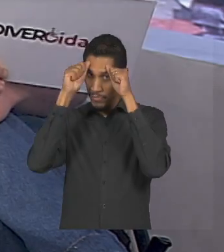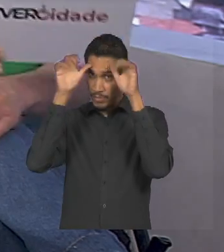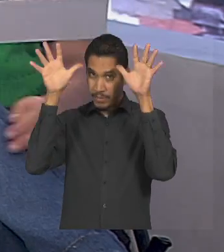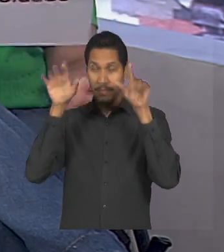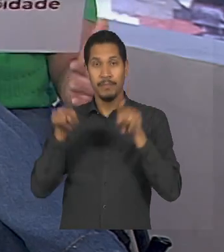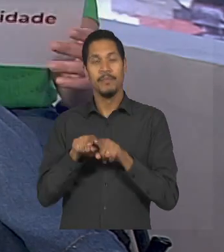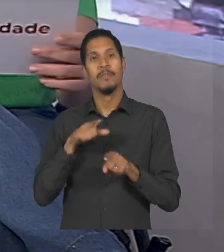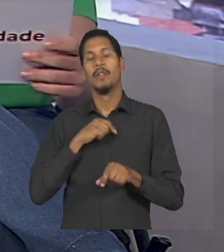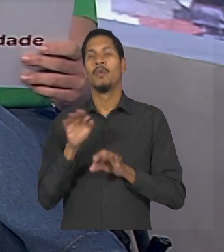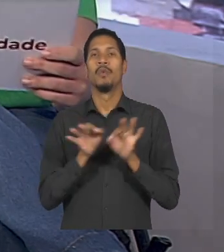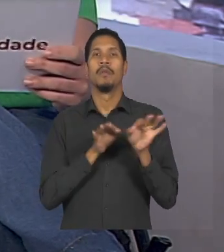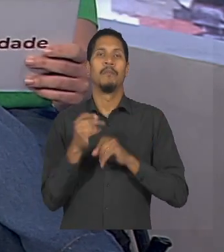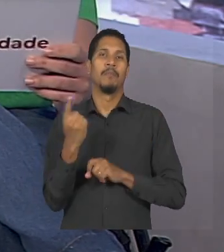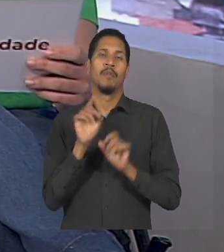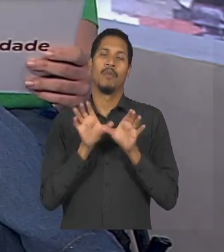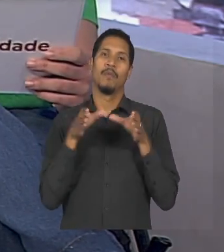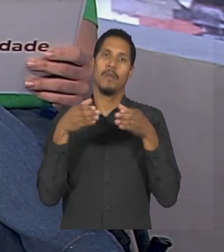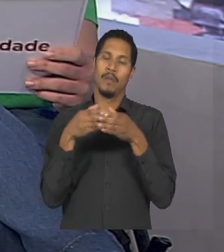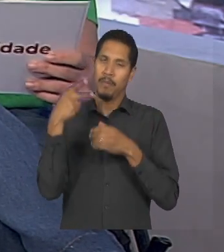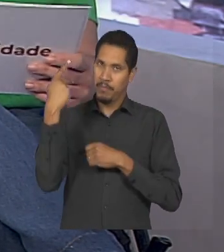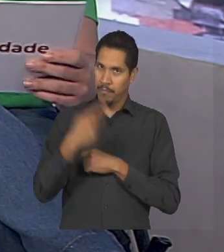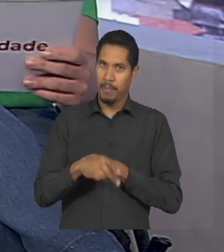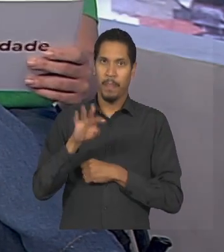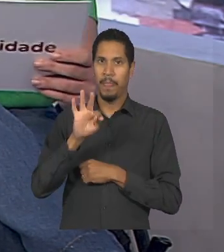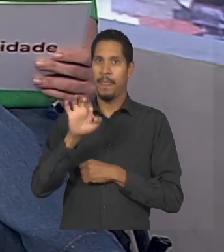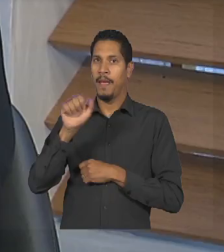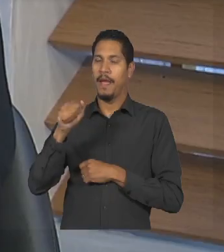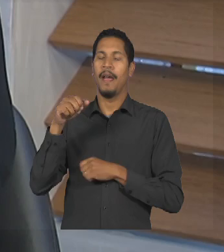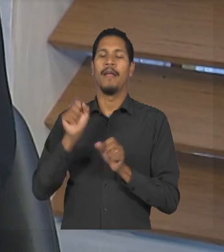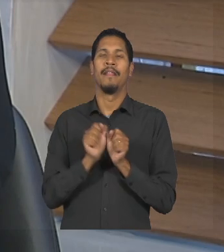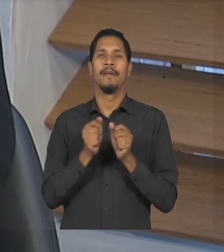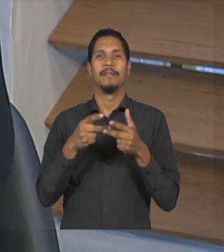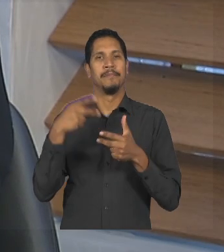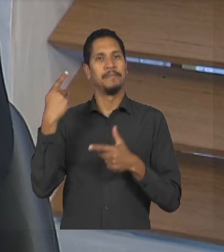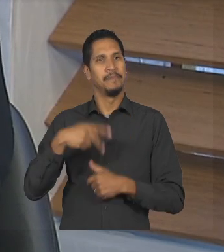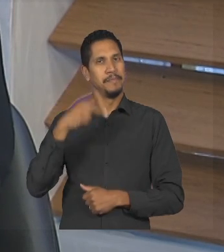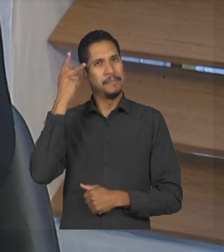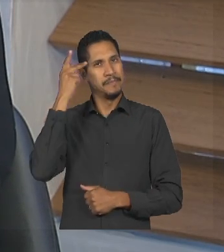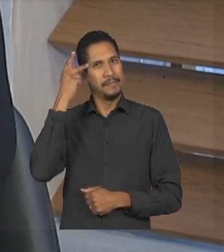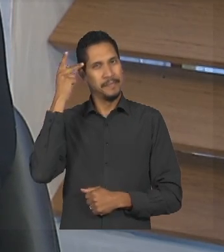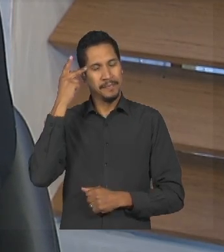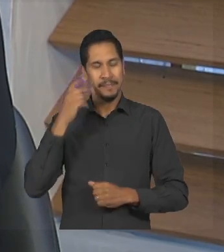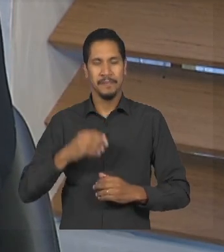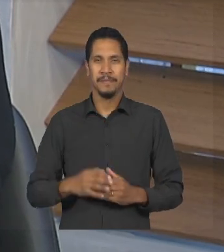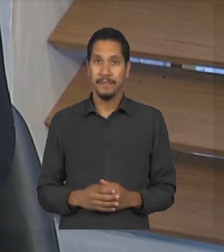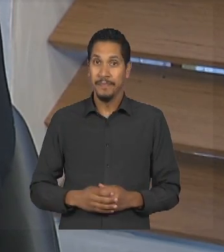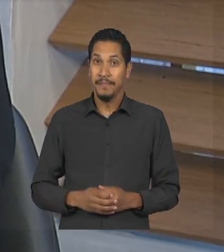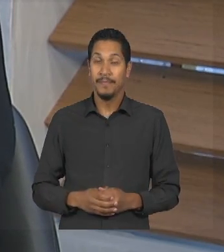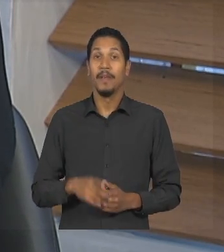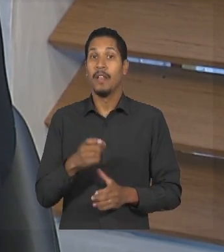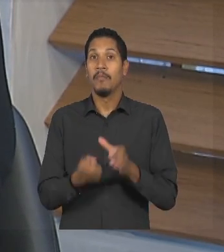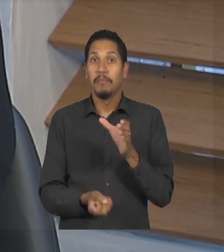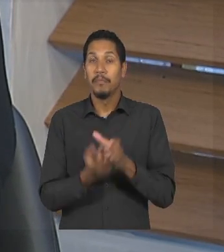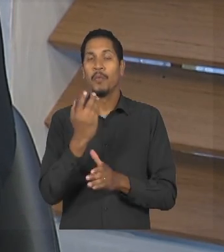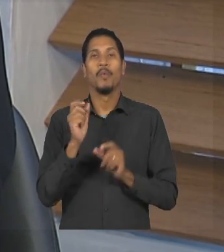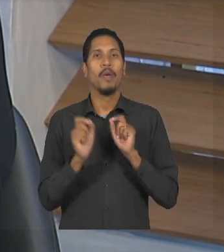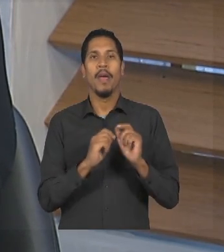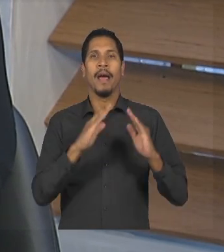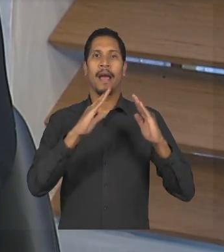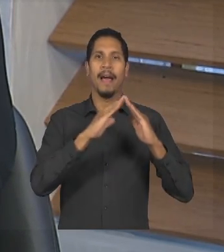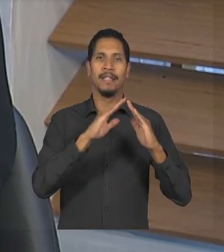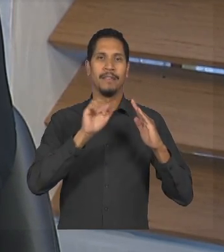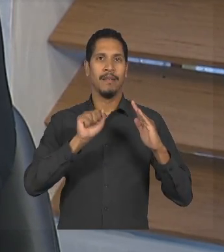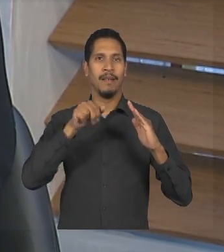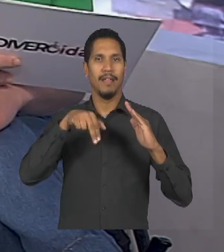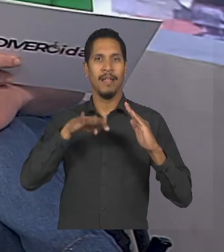conferência municipal sobre o transtorno do espectro autista aqui na Câmara Municipal de São Paulo e fundadora da casa do